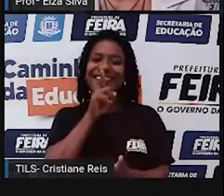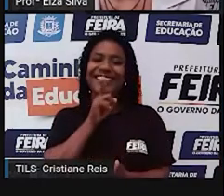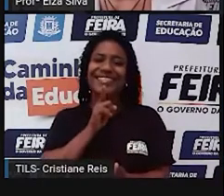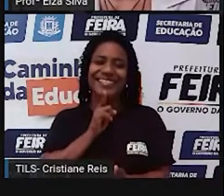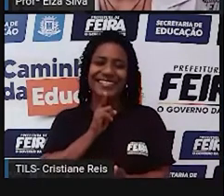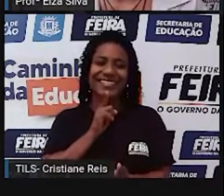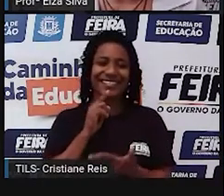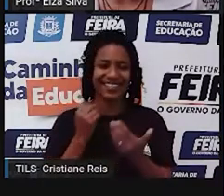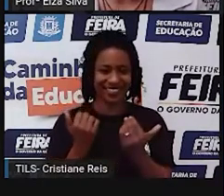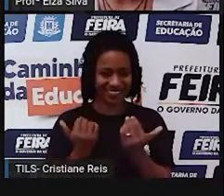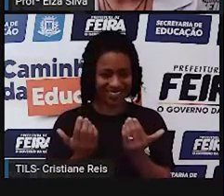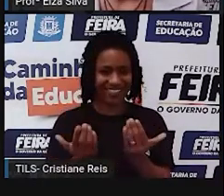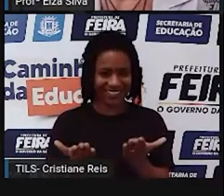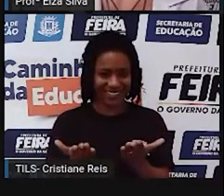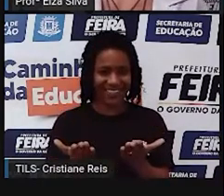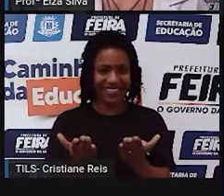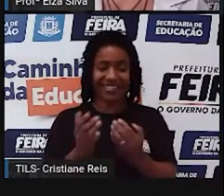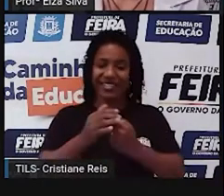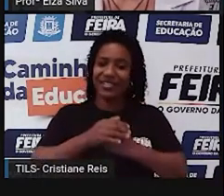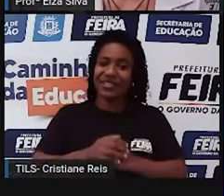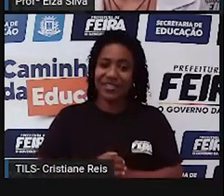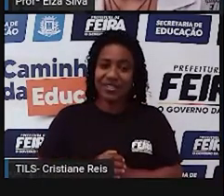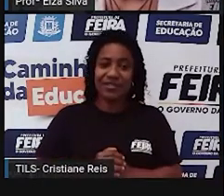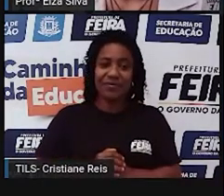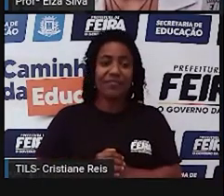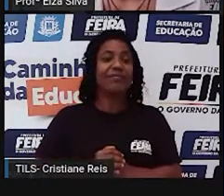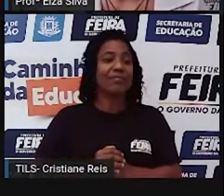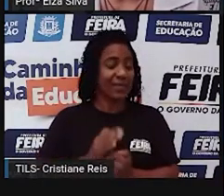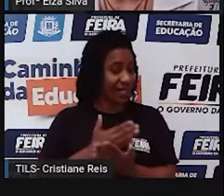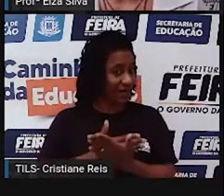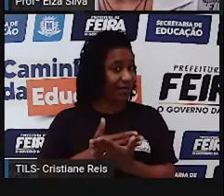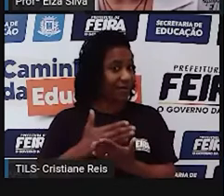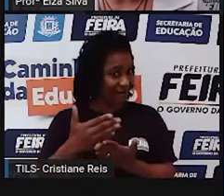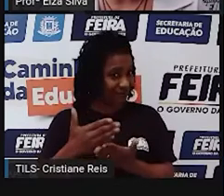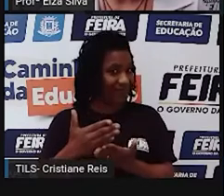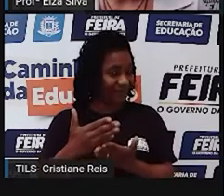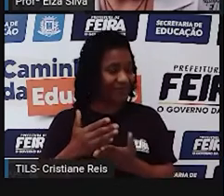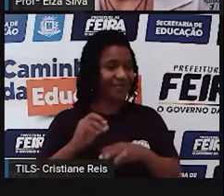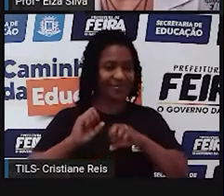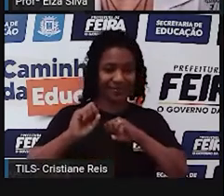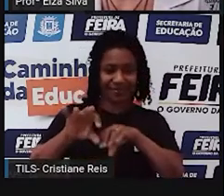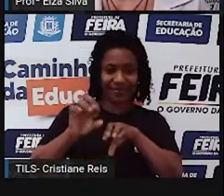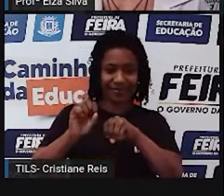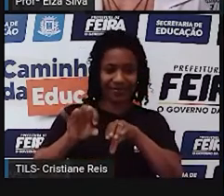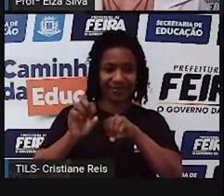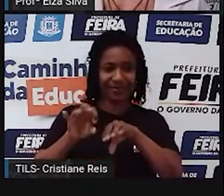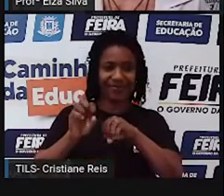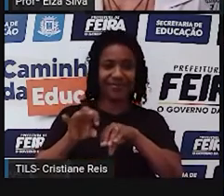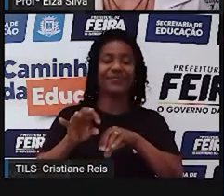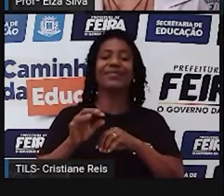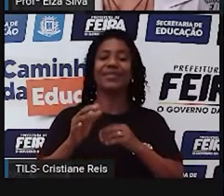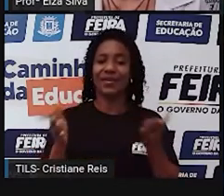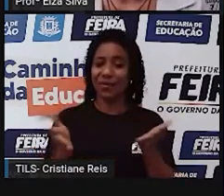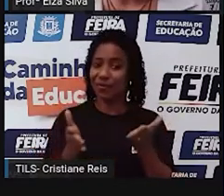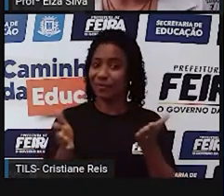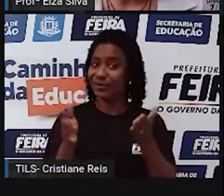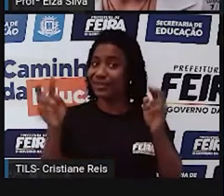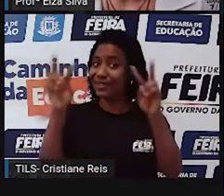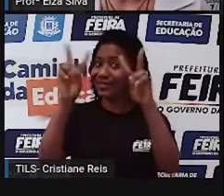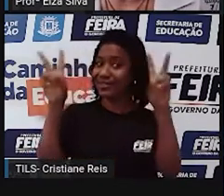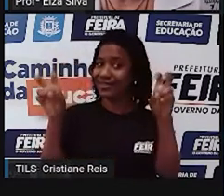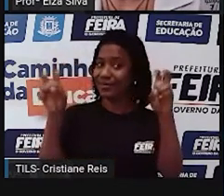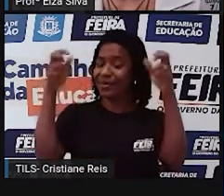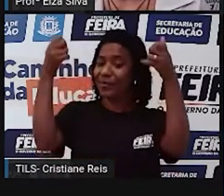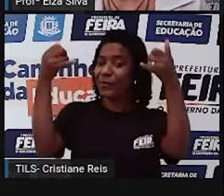Reis. Ok? Então vamos começar a nossa aula de hoje. E vamos tratar hoje de um tema